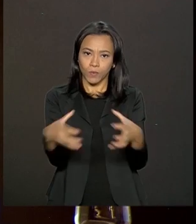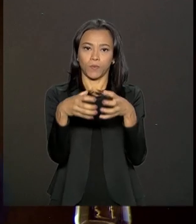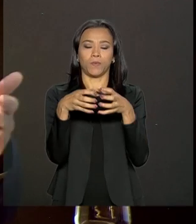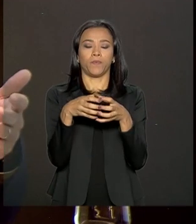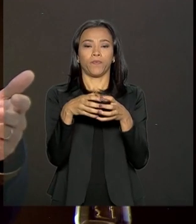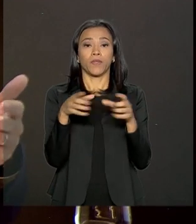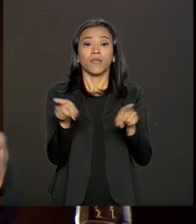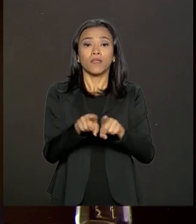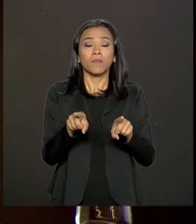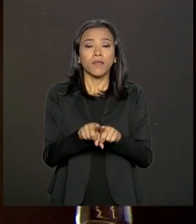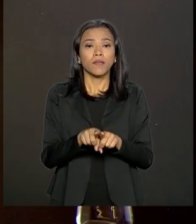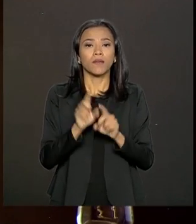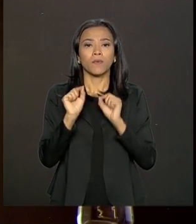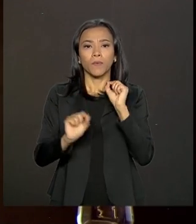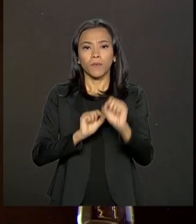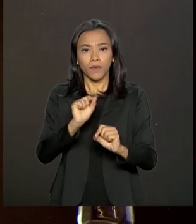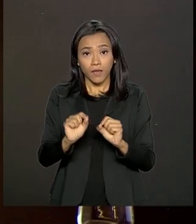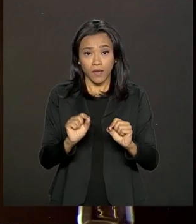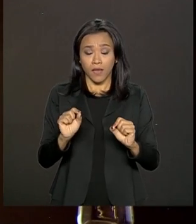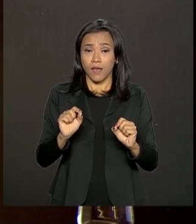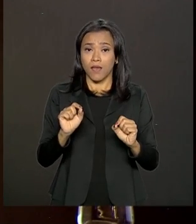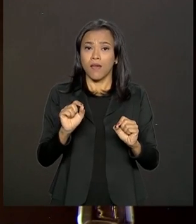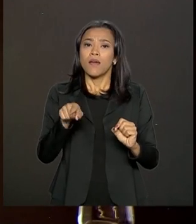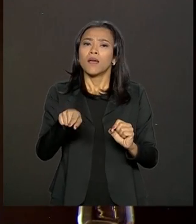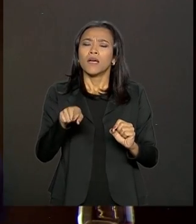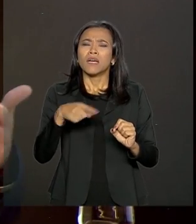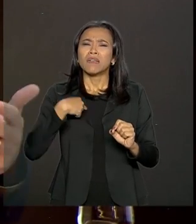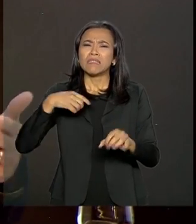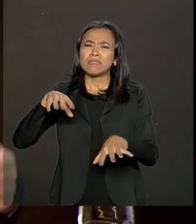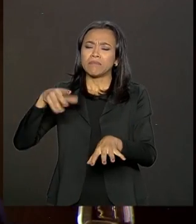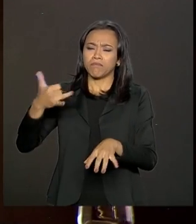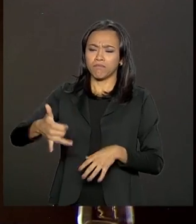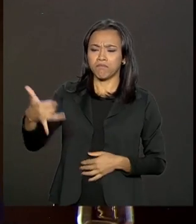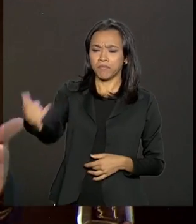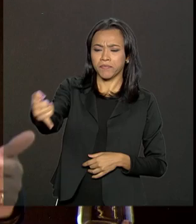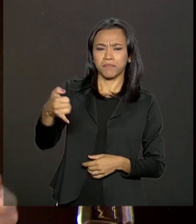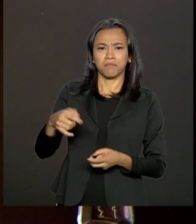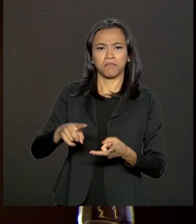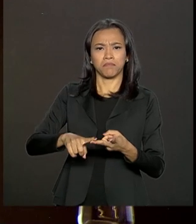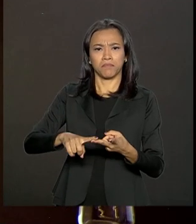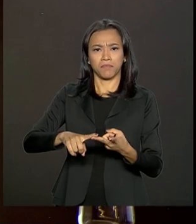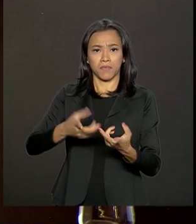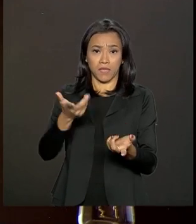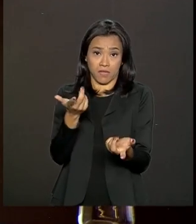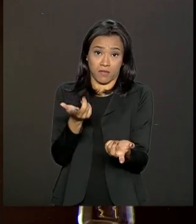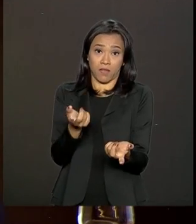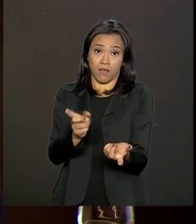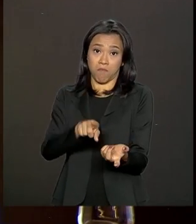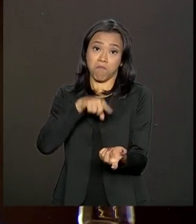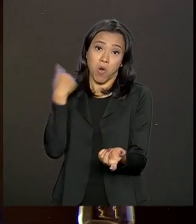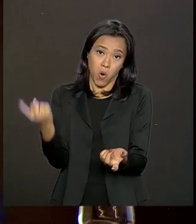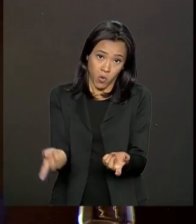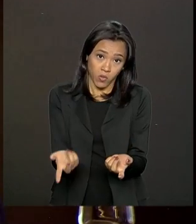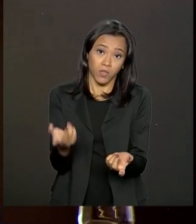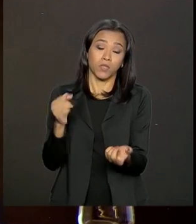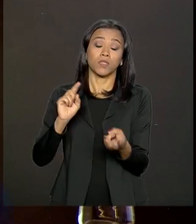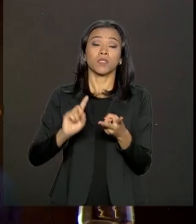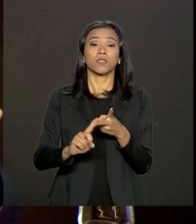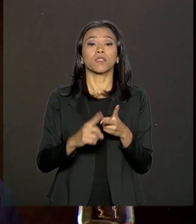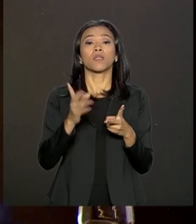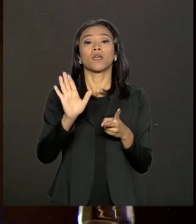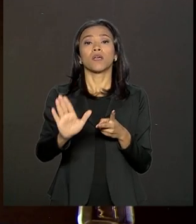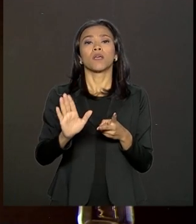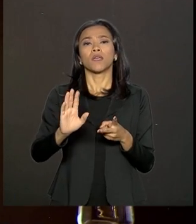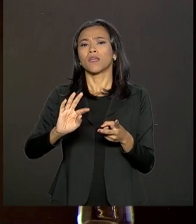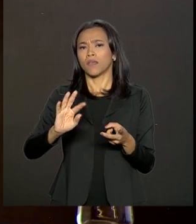Ilustrativamente, boa parte dos homicídios, feminicídios, feminicídios não, desculpe, mas